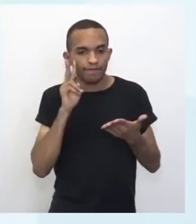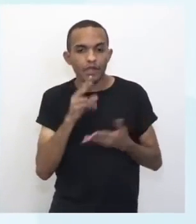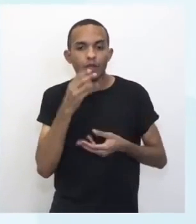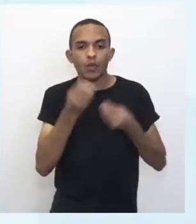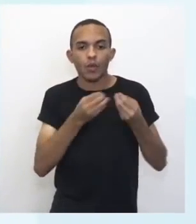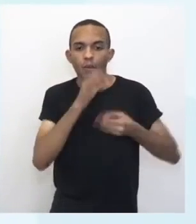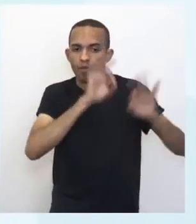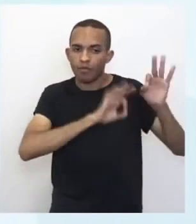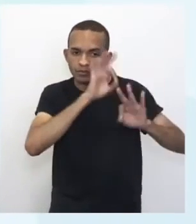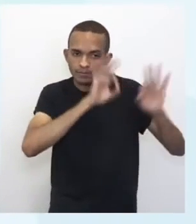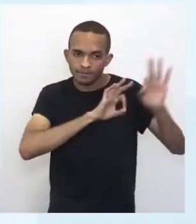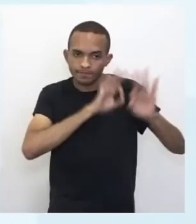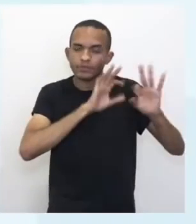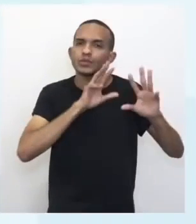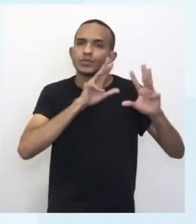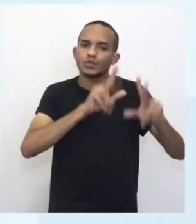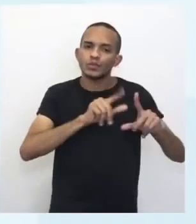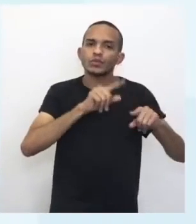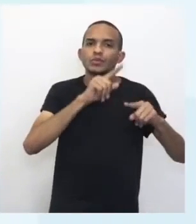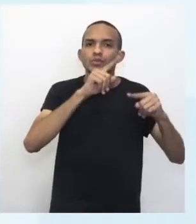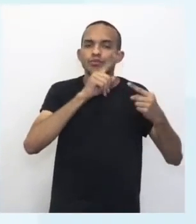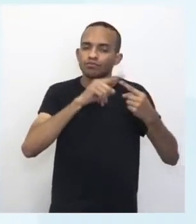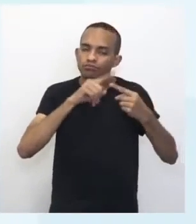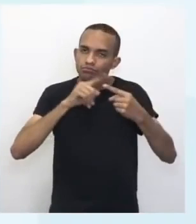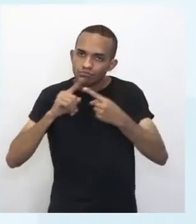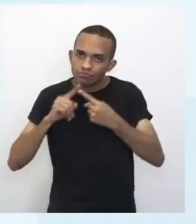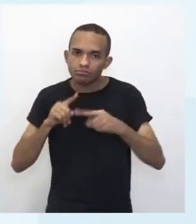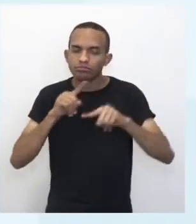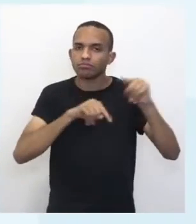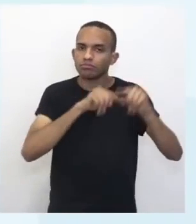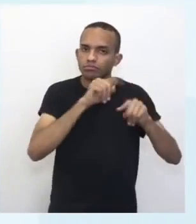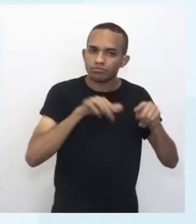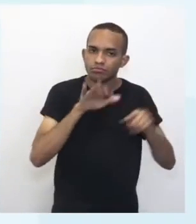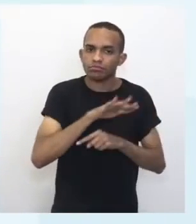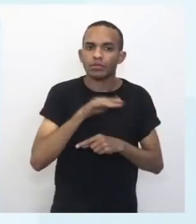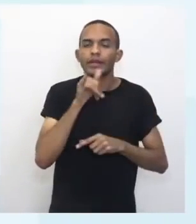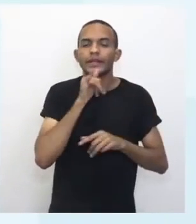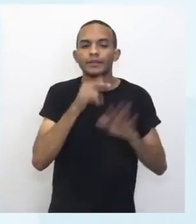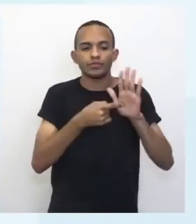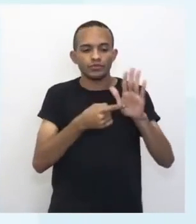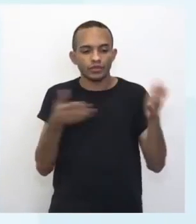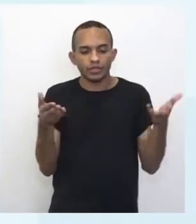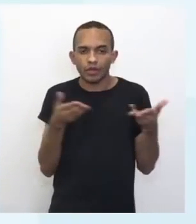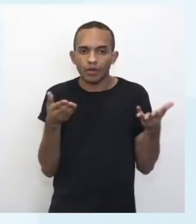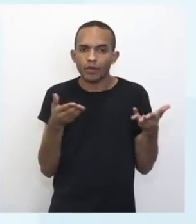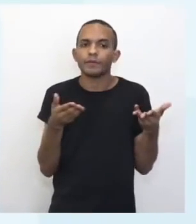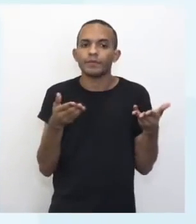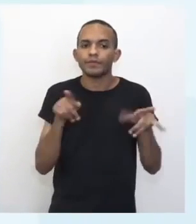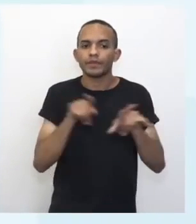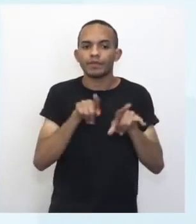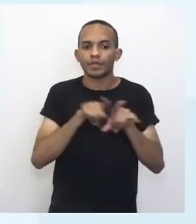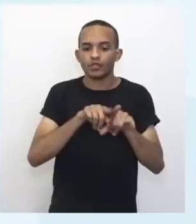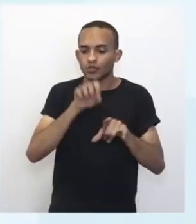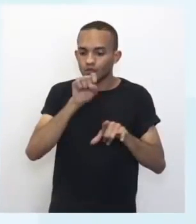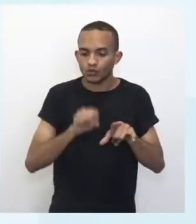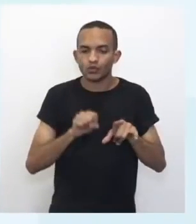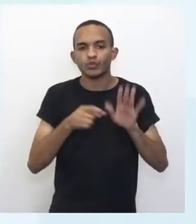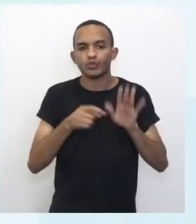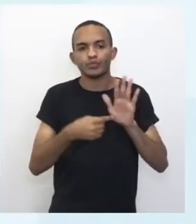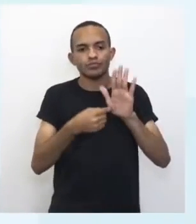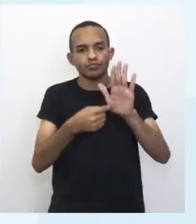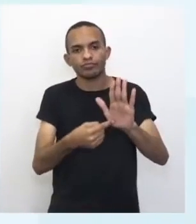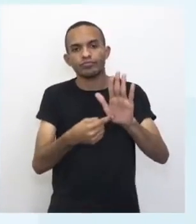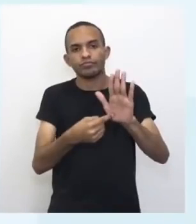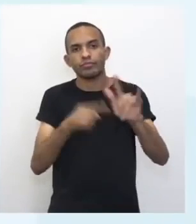é a construção. Então, todo o material, você abre lá. Ali, no caso aí, foi mostrado a face sul, né? Pra onde tá